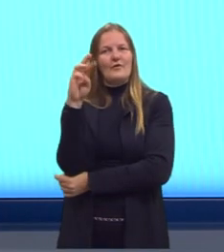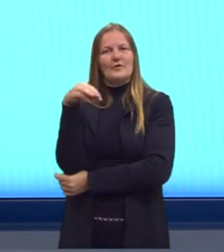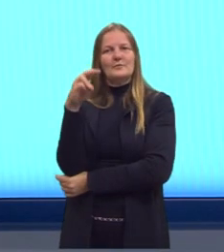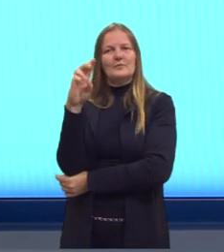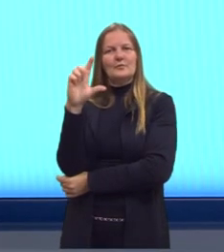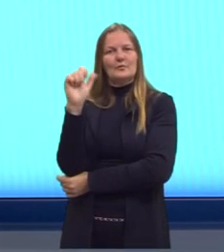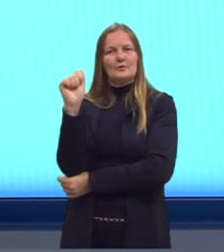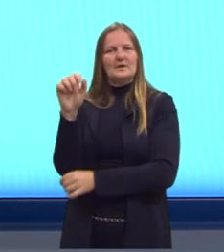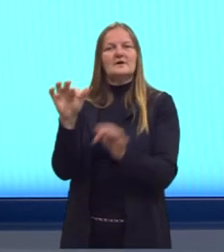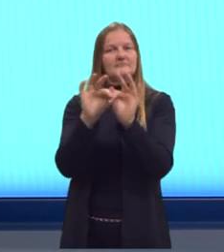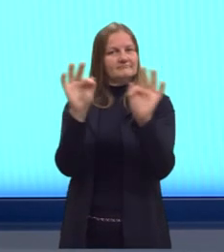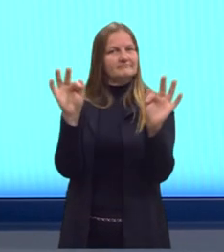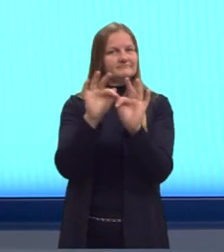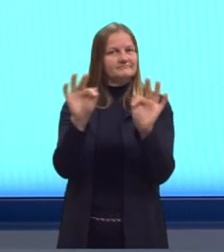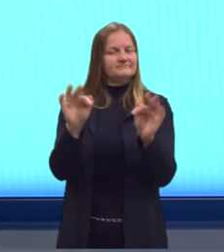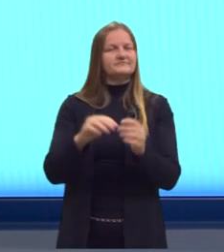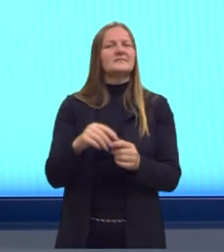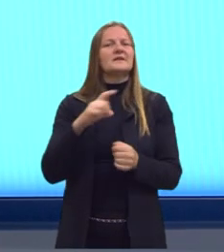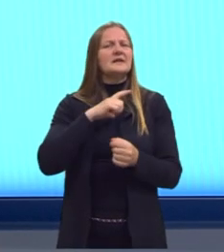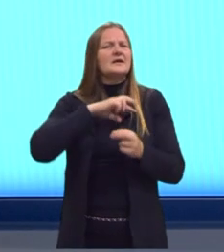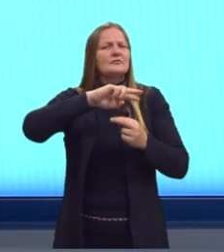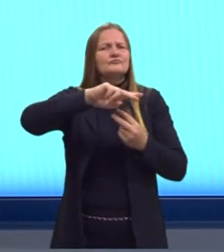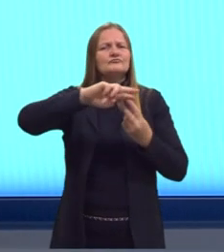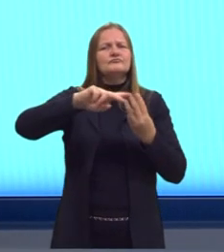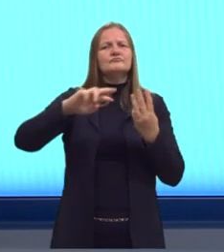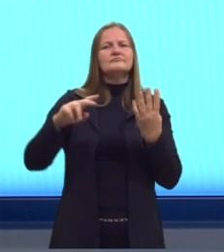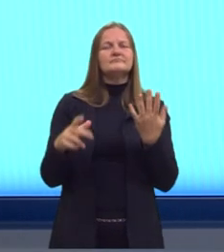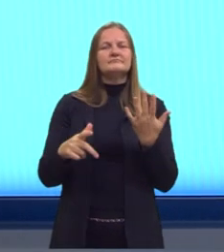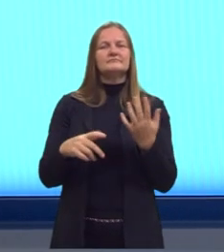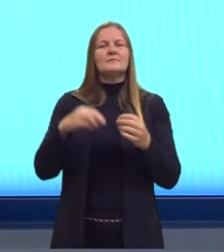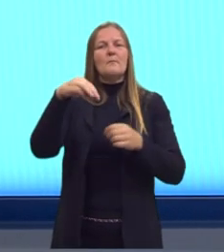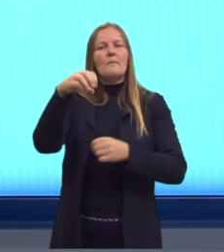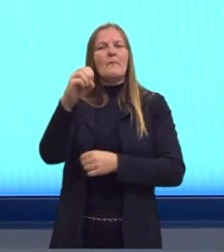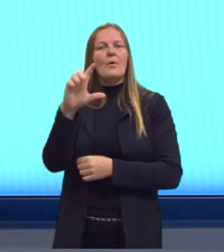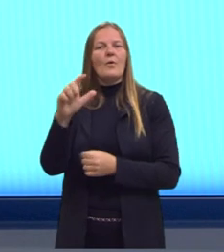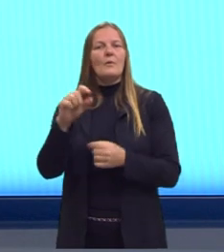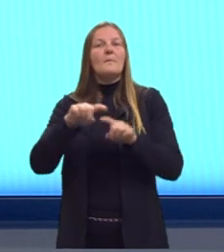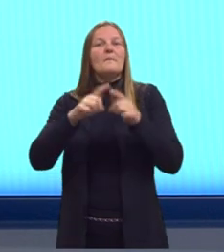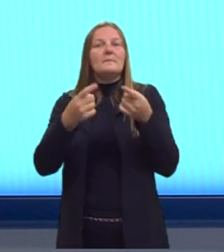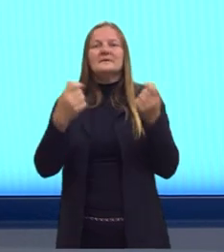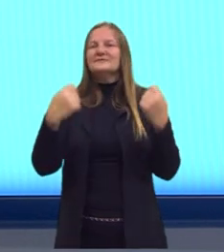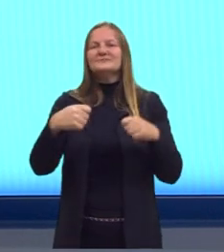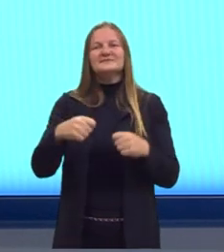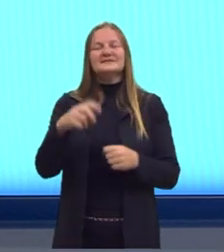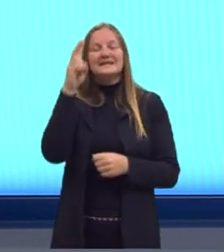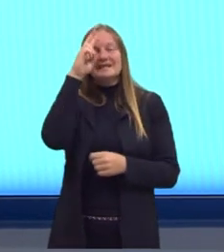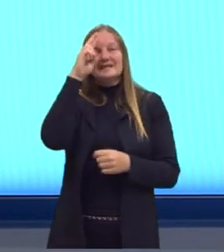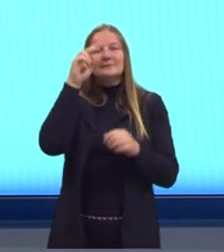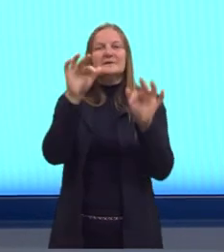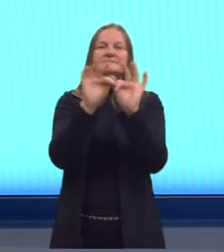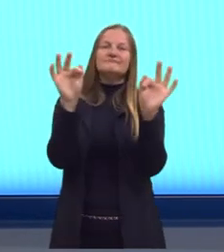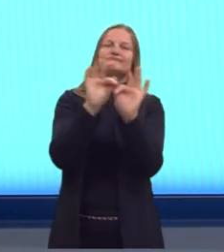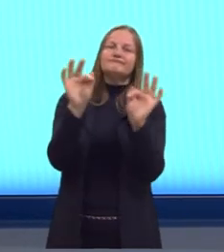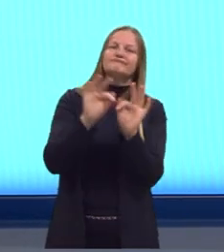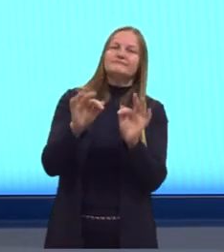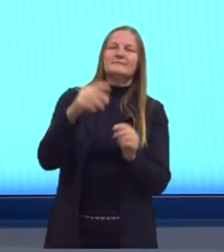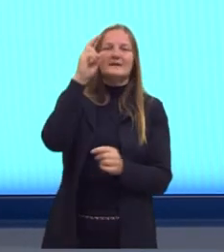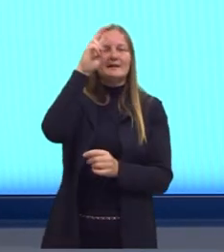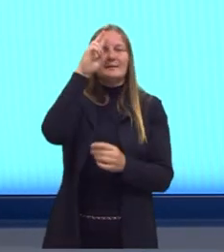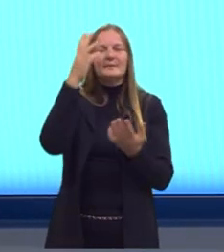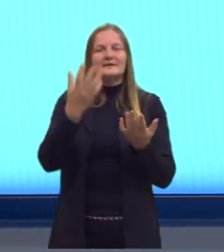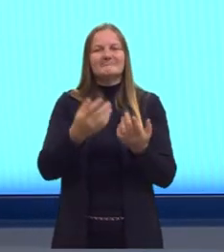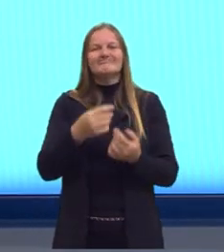rendimento, existe fórmula para calcular números de mol, mas não preciso lembrar de um monte de fórmula.